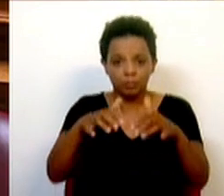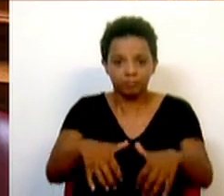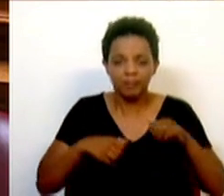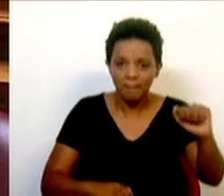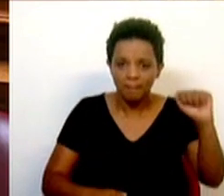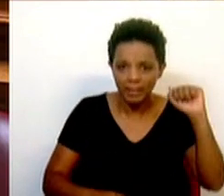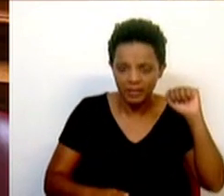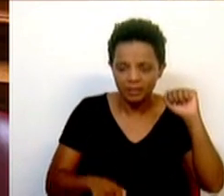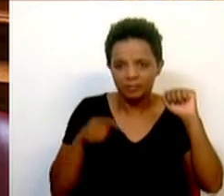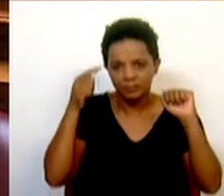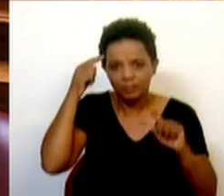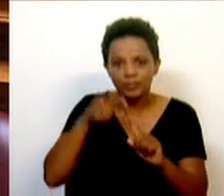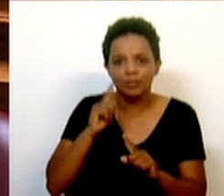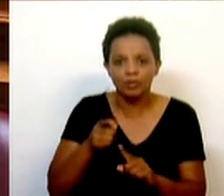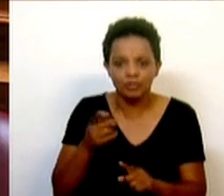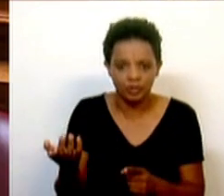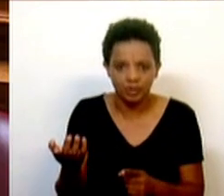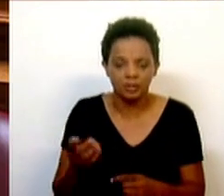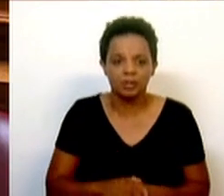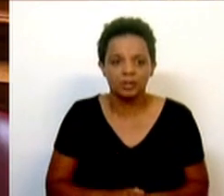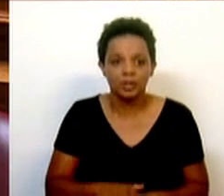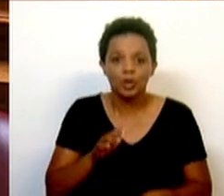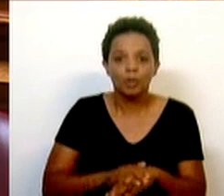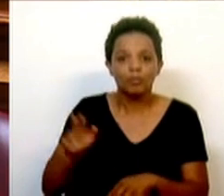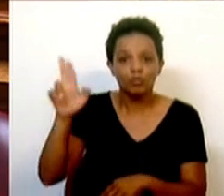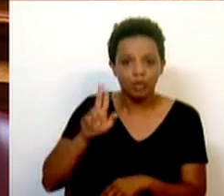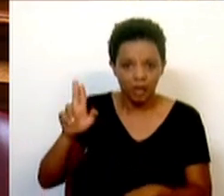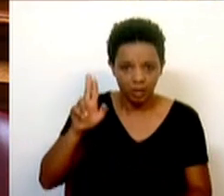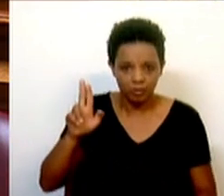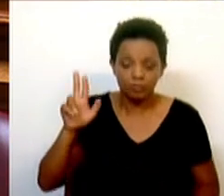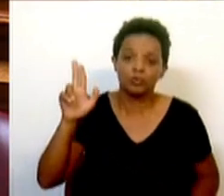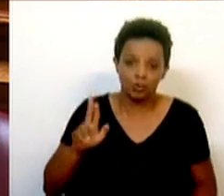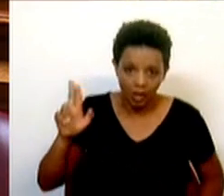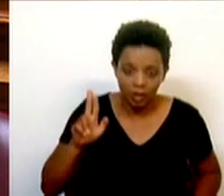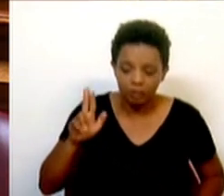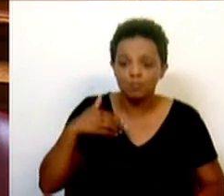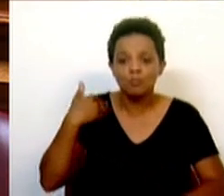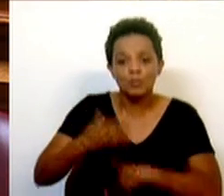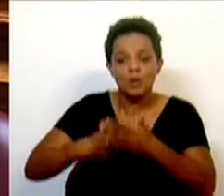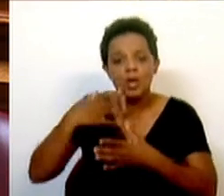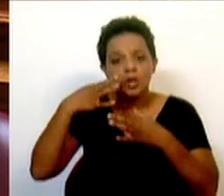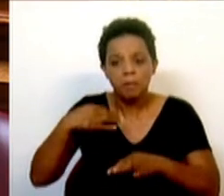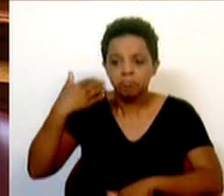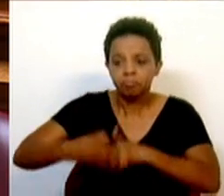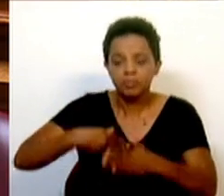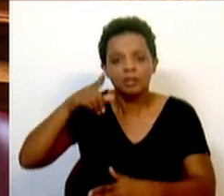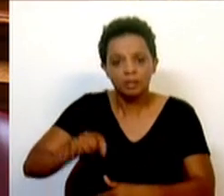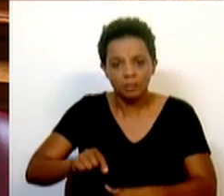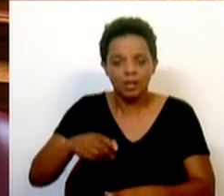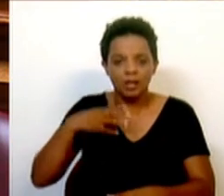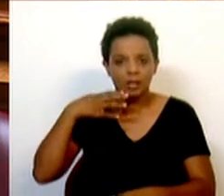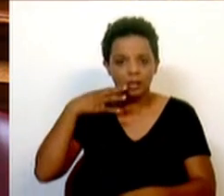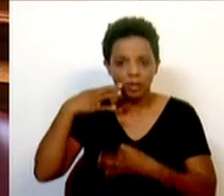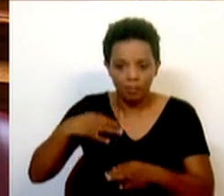do Partido Socialista está a trabalhar para que as Jornadas corram dentro da normalidade e a correrem dentro da